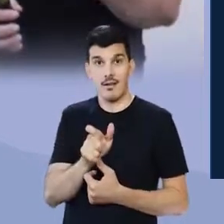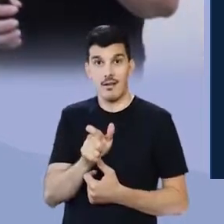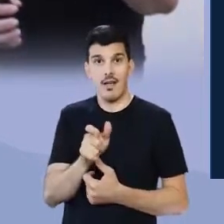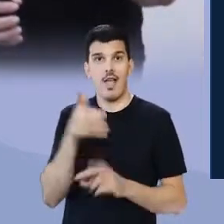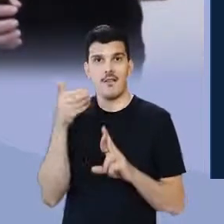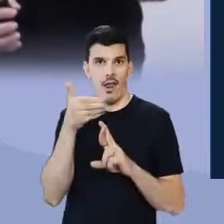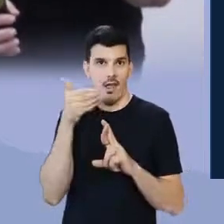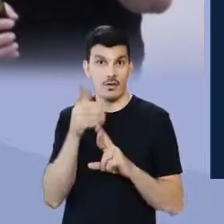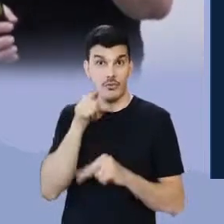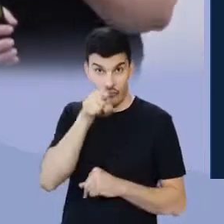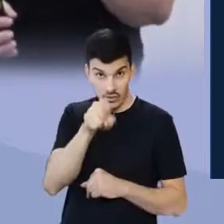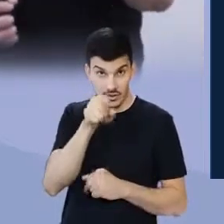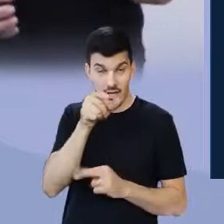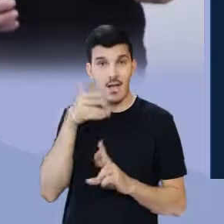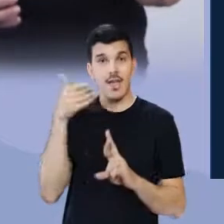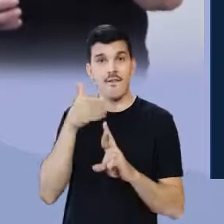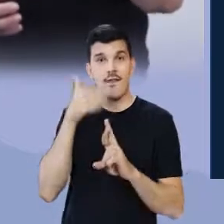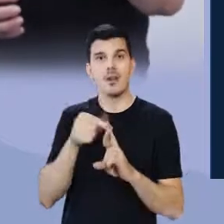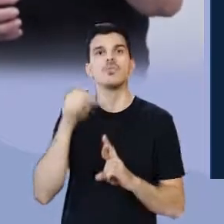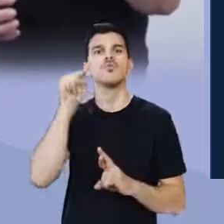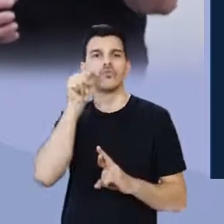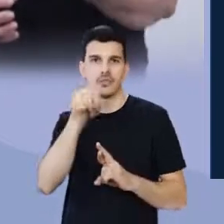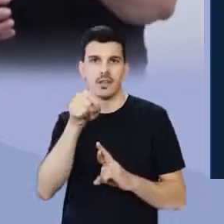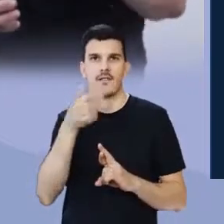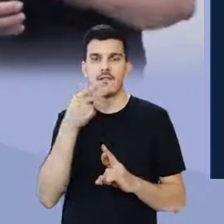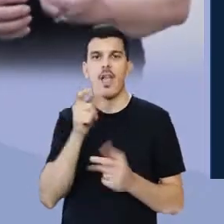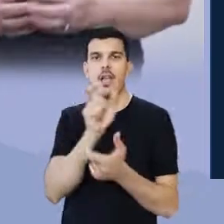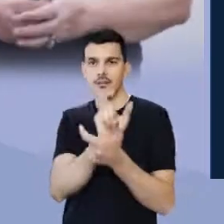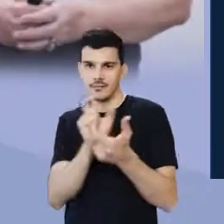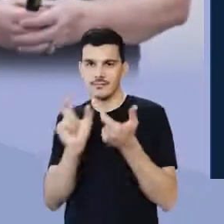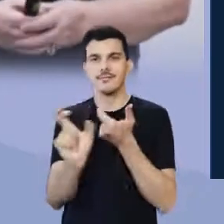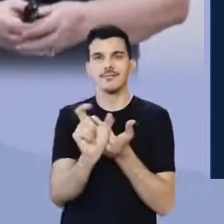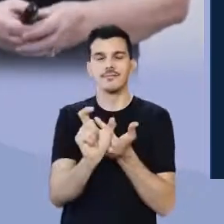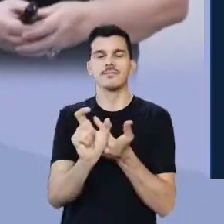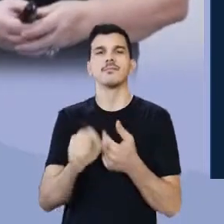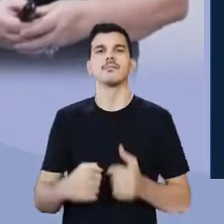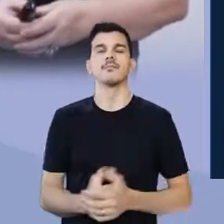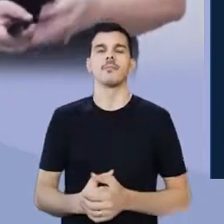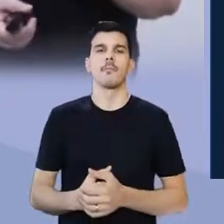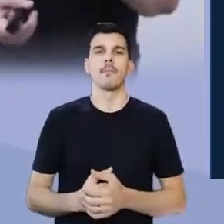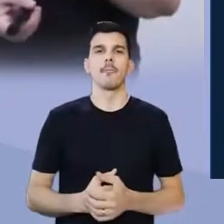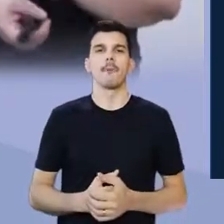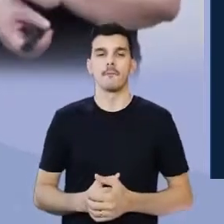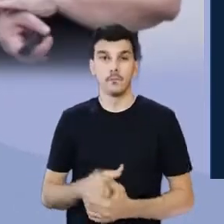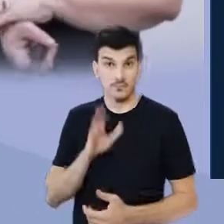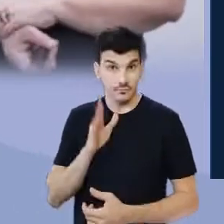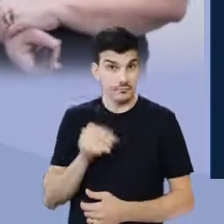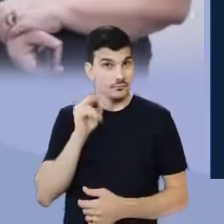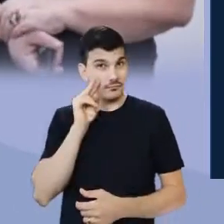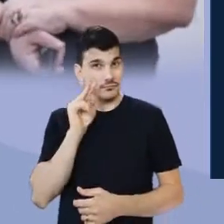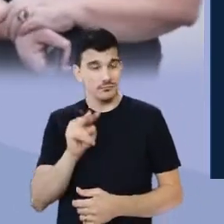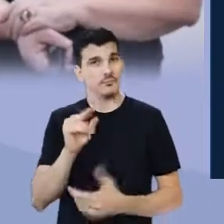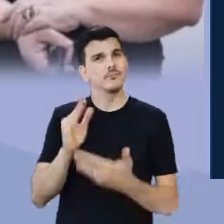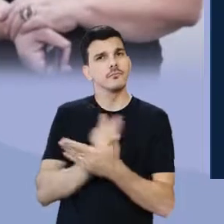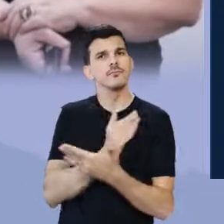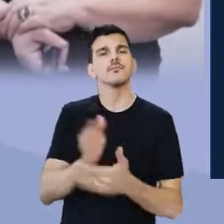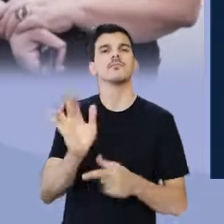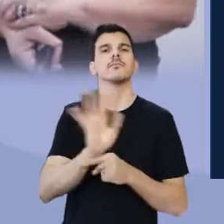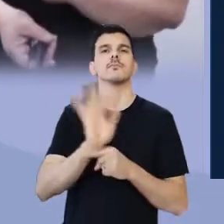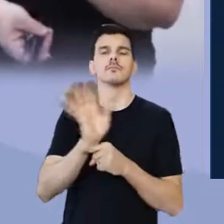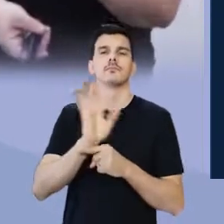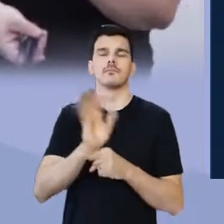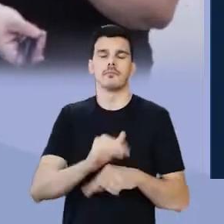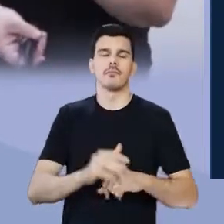ou seja, você está falando sobre si mesmo, isso é papel metalinguístico. Você já assistiu a algum filme